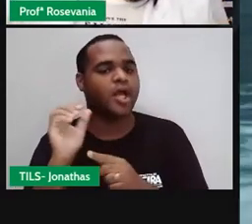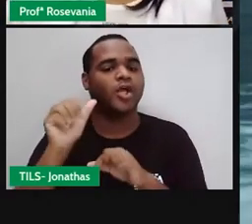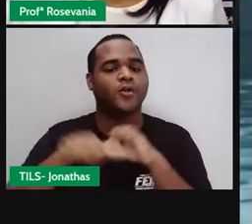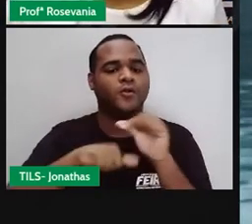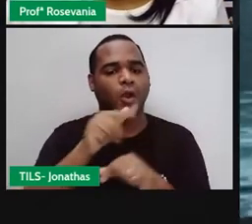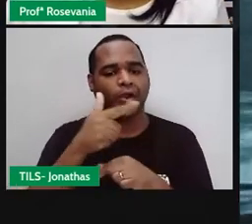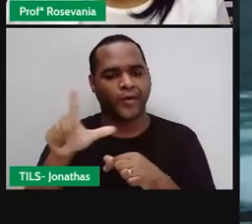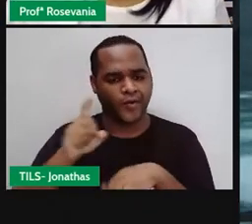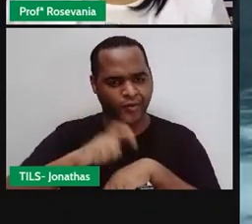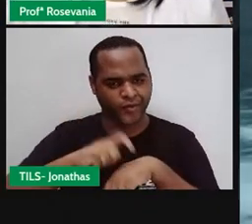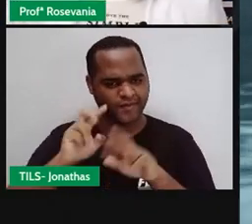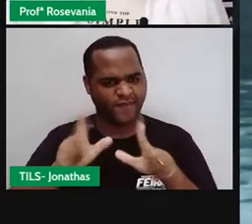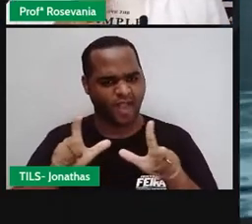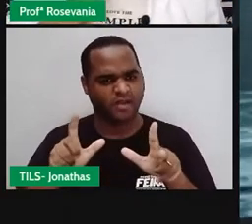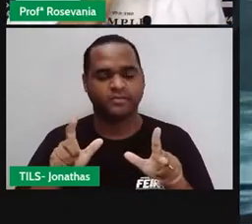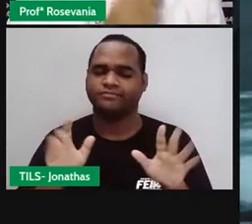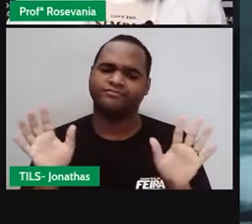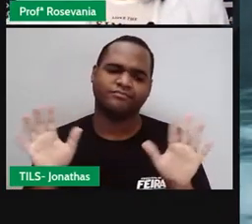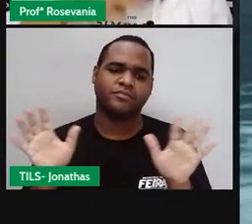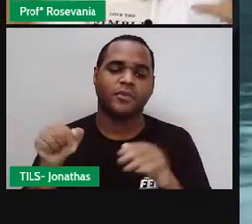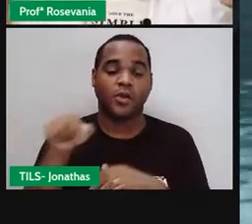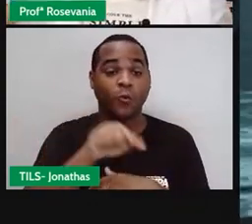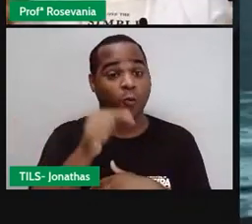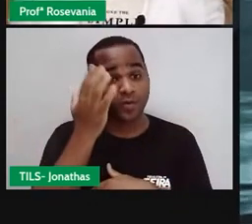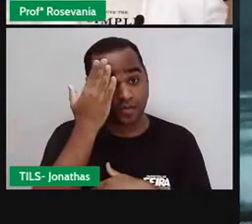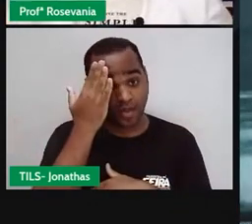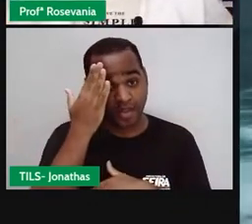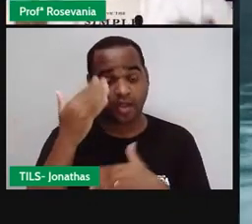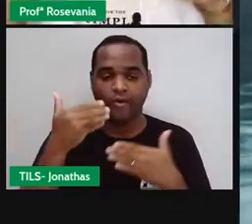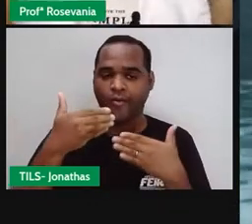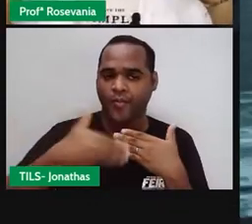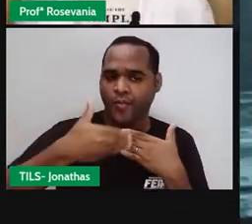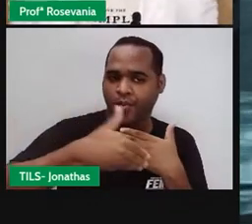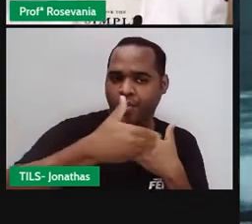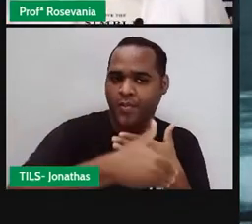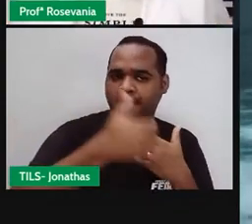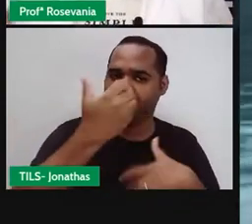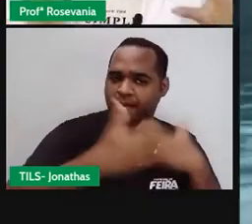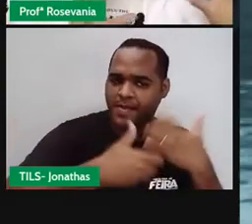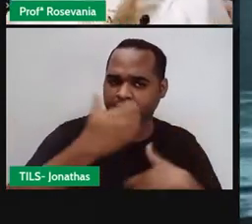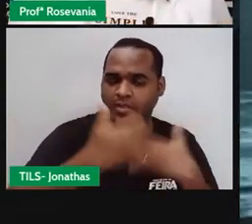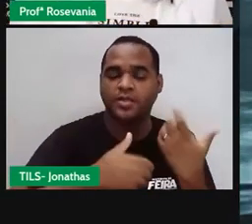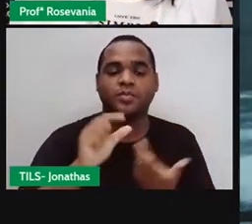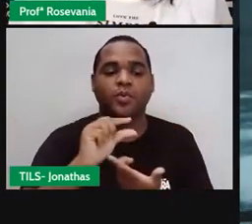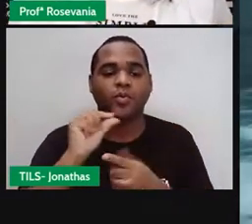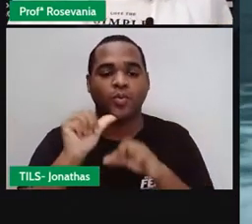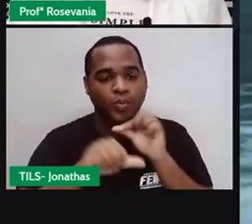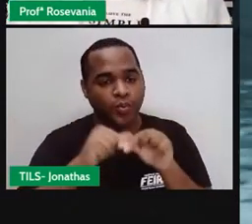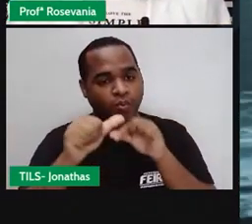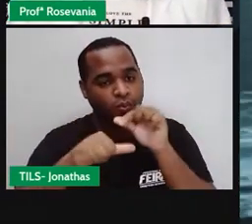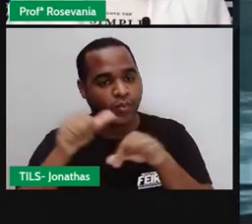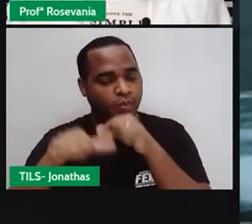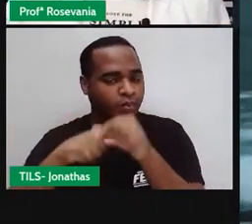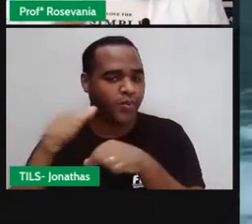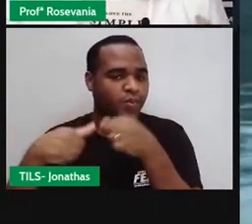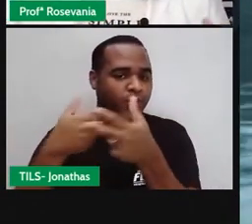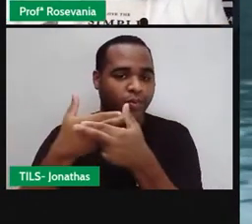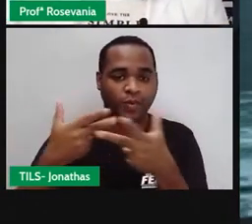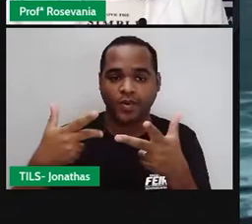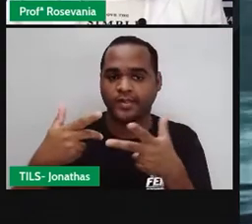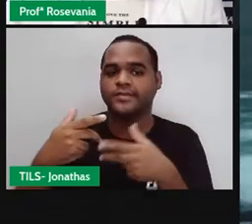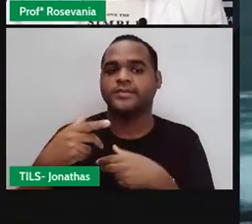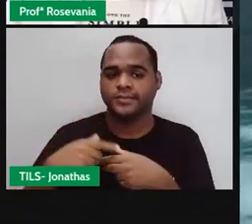para a outra, isto é fato. Nós fomos ao longo do tempo lá, aos pouquinhos, modificando. Se vocês